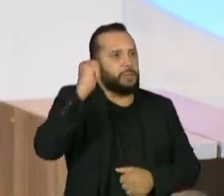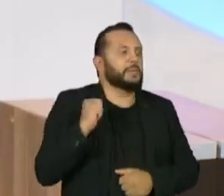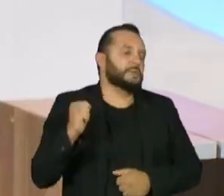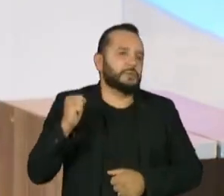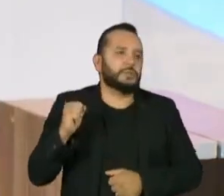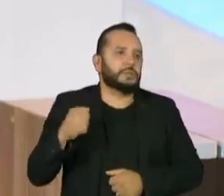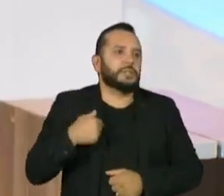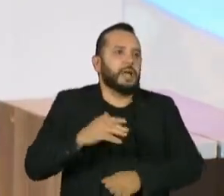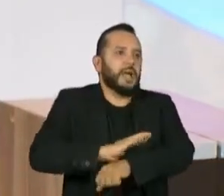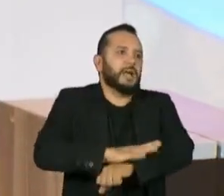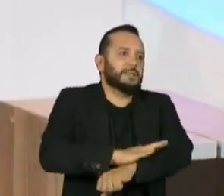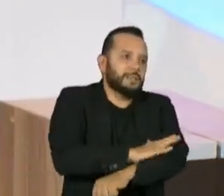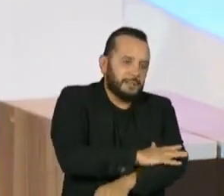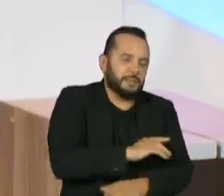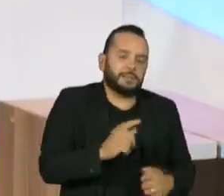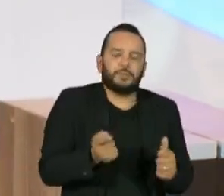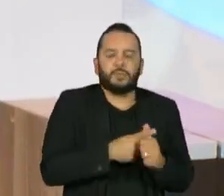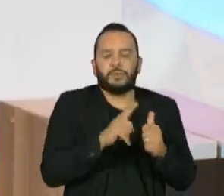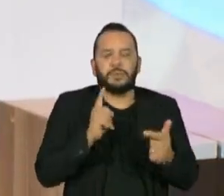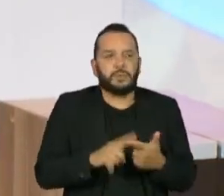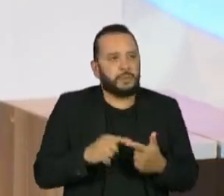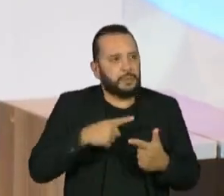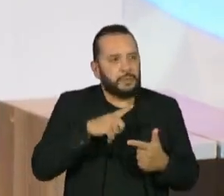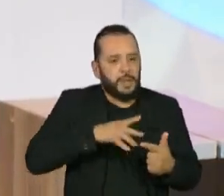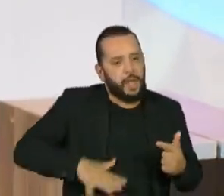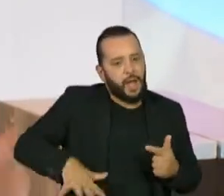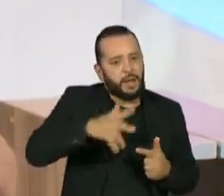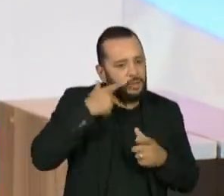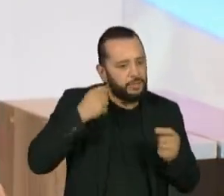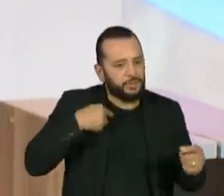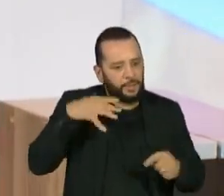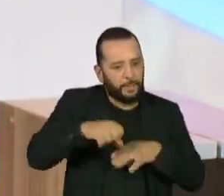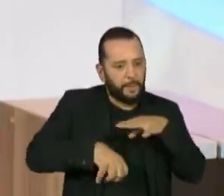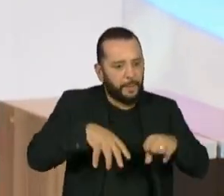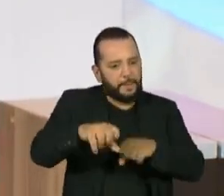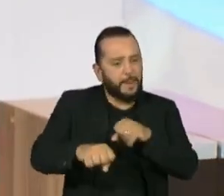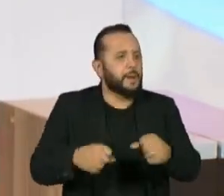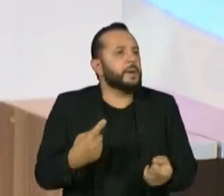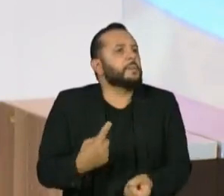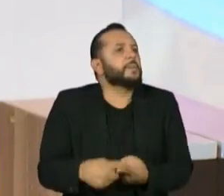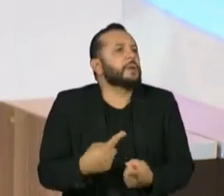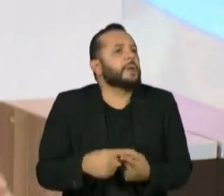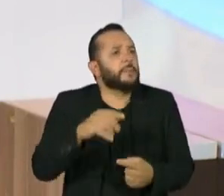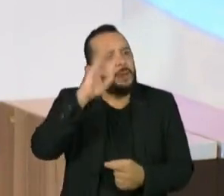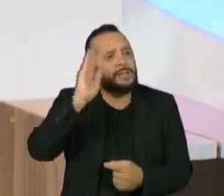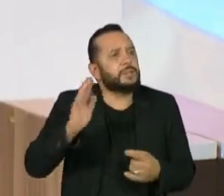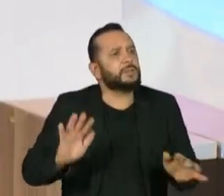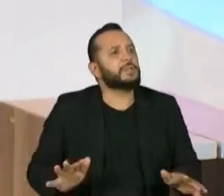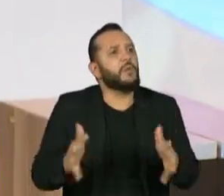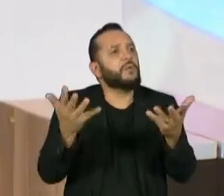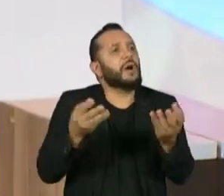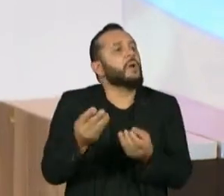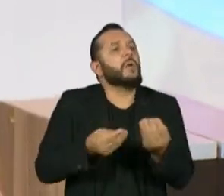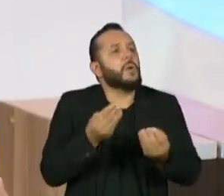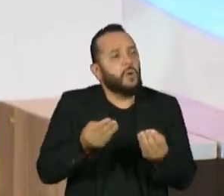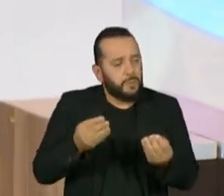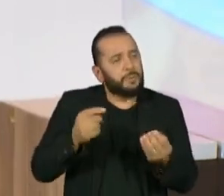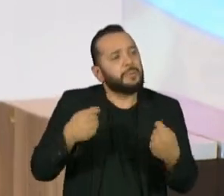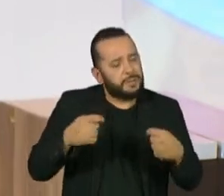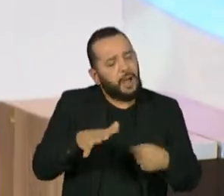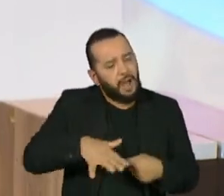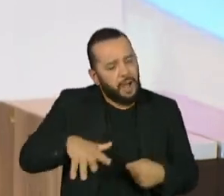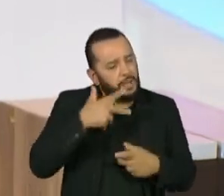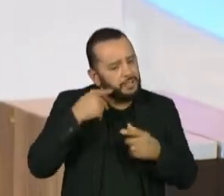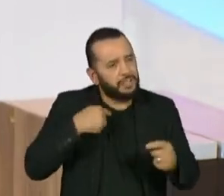falar sobre racismo, falar sobre demarcação de terra indígena, porque a gente só vai salvar o Brasil também quando a gente começar a demarcar a terra